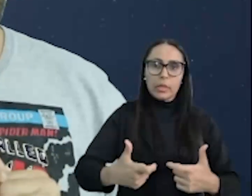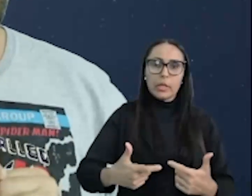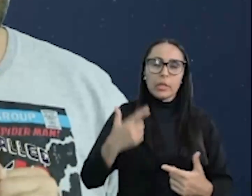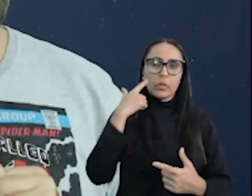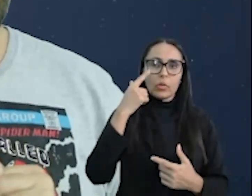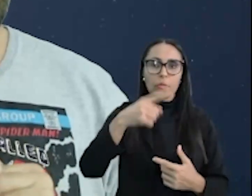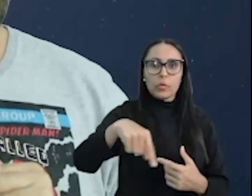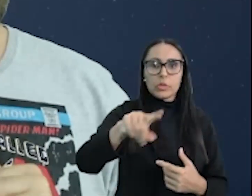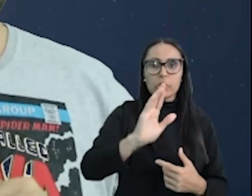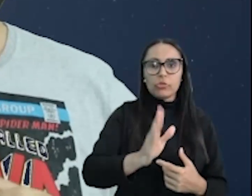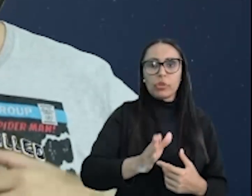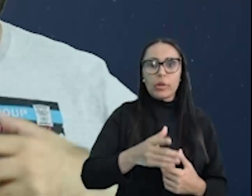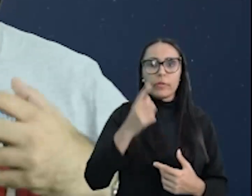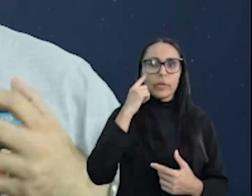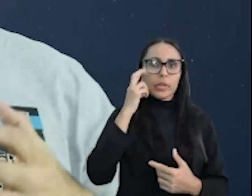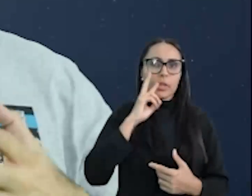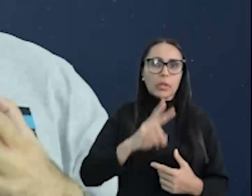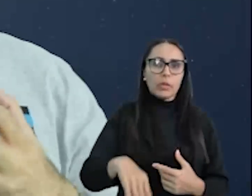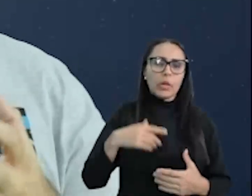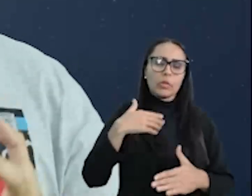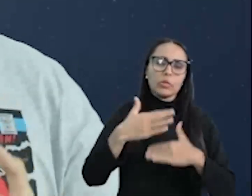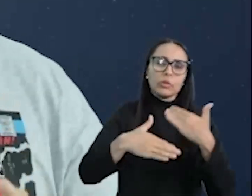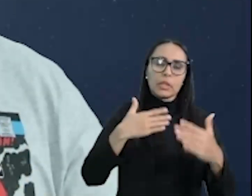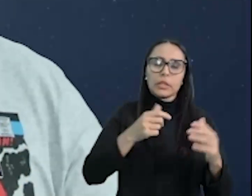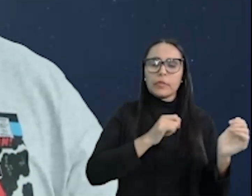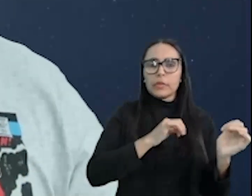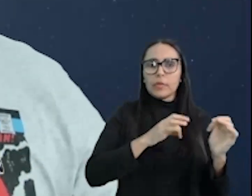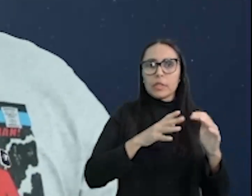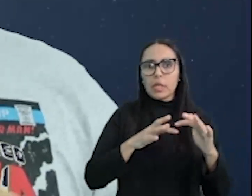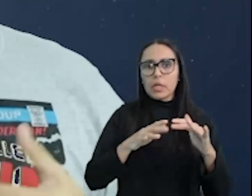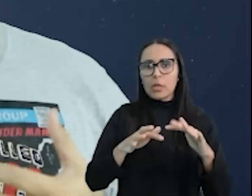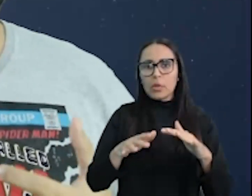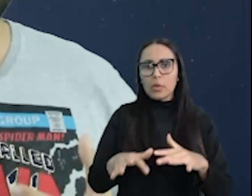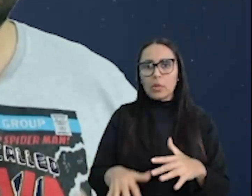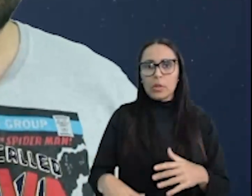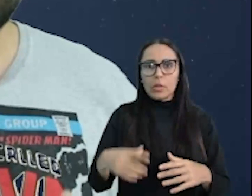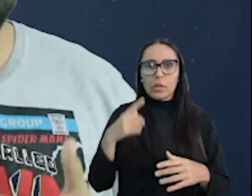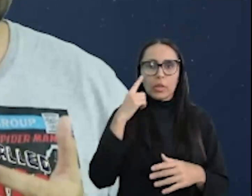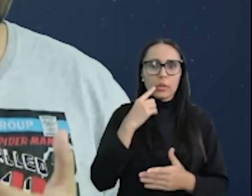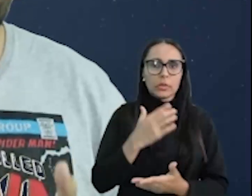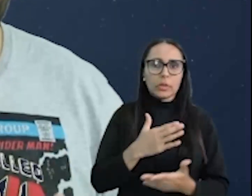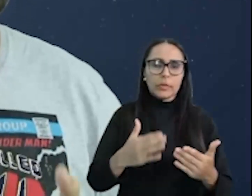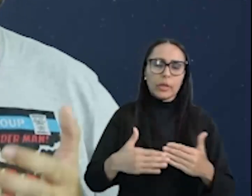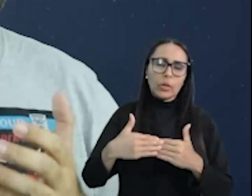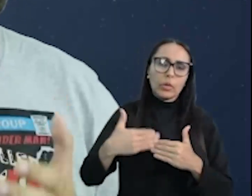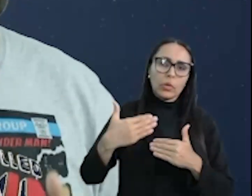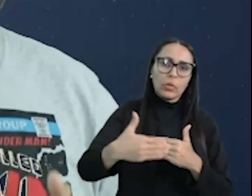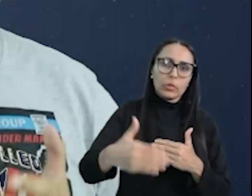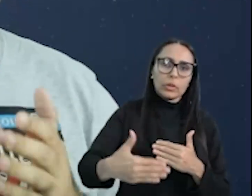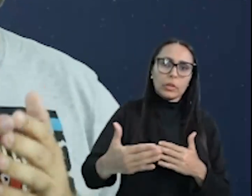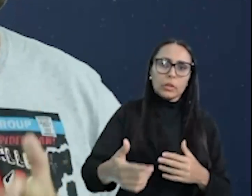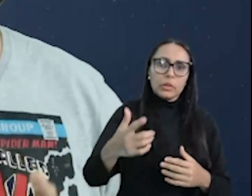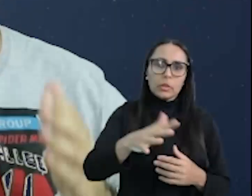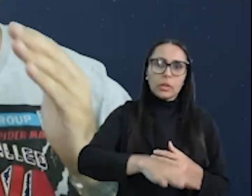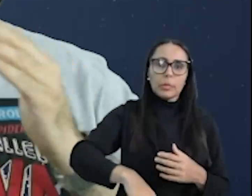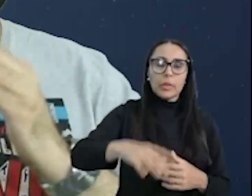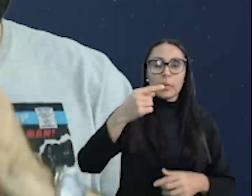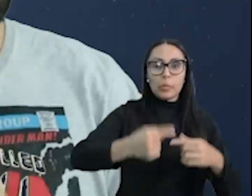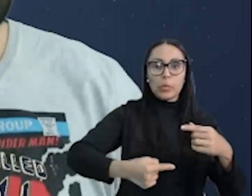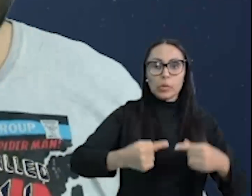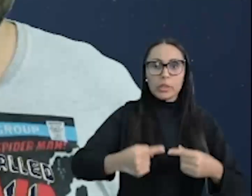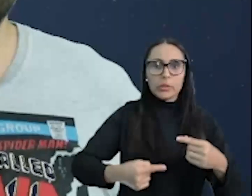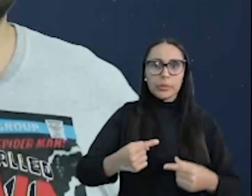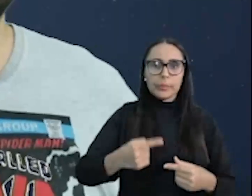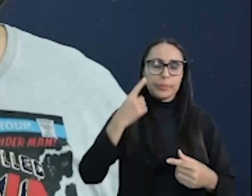como você já viu. Sucessivas invasões territoriais e infrações constantes aos tratados políticos